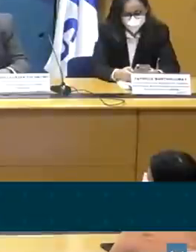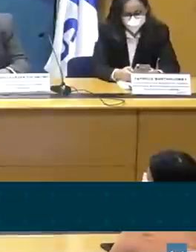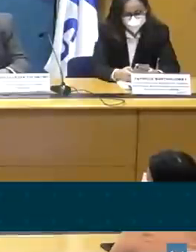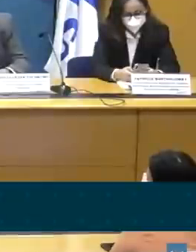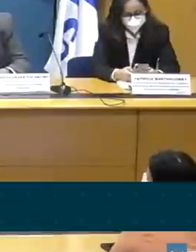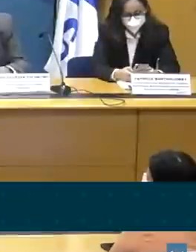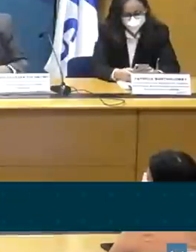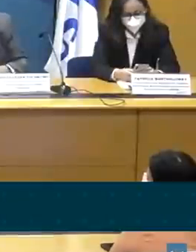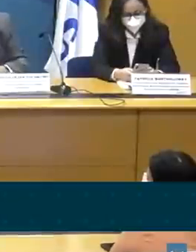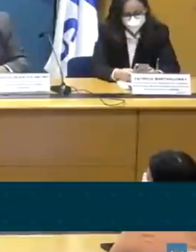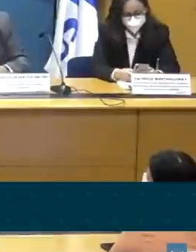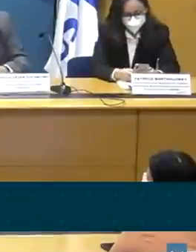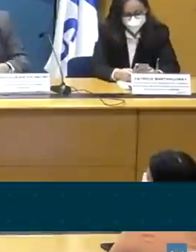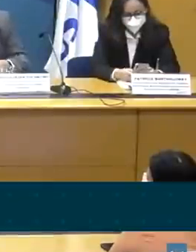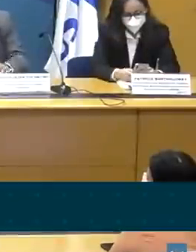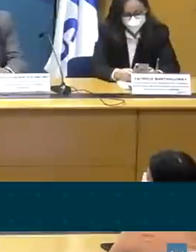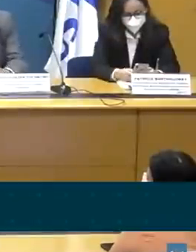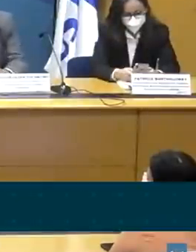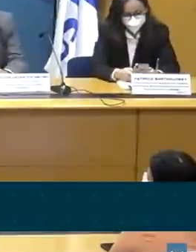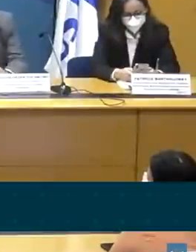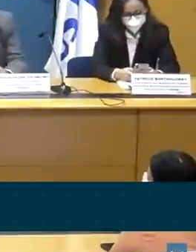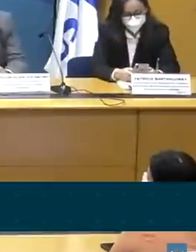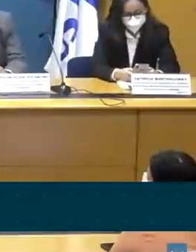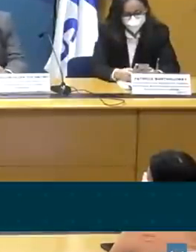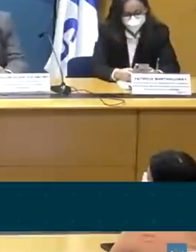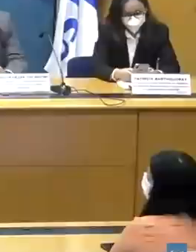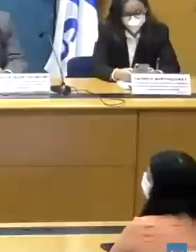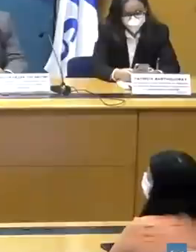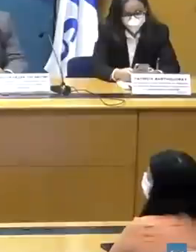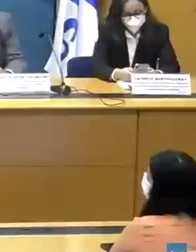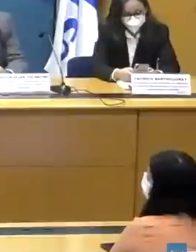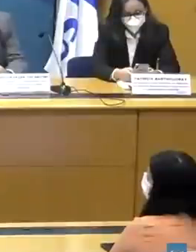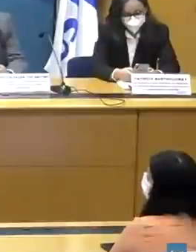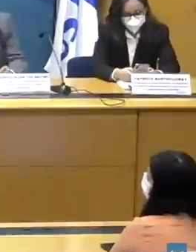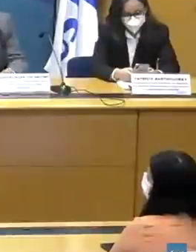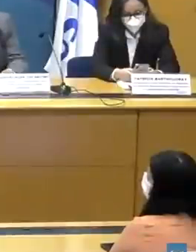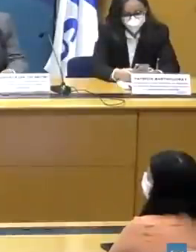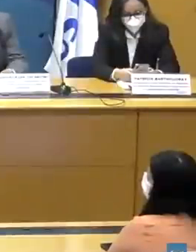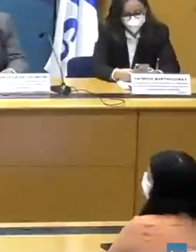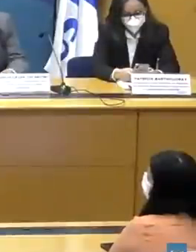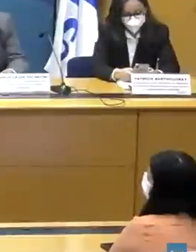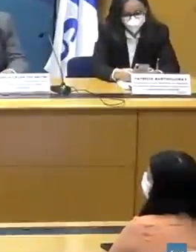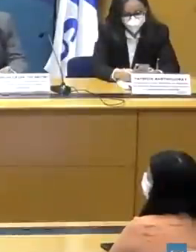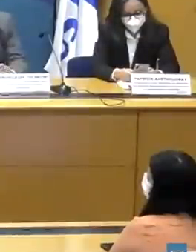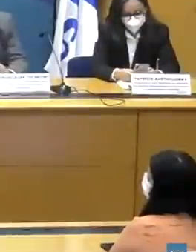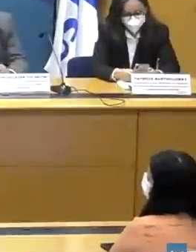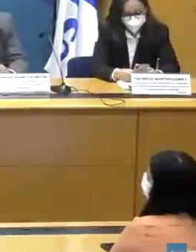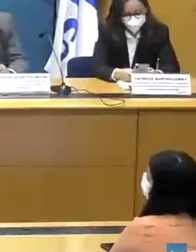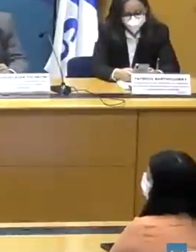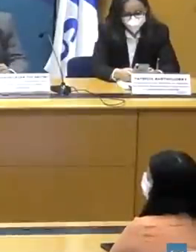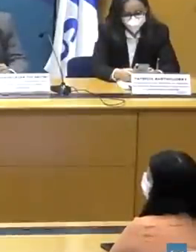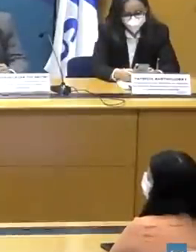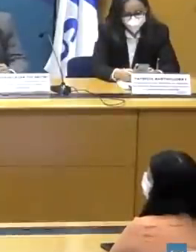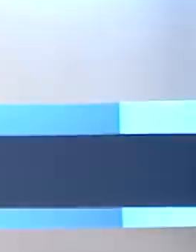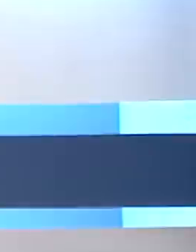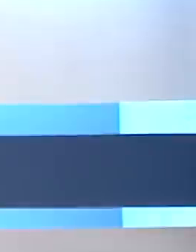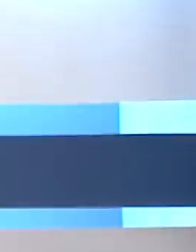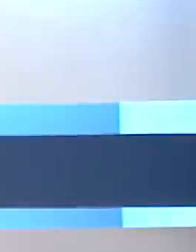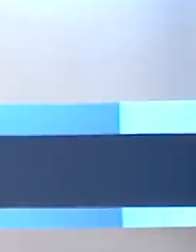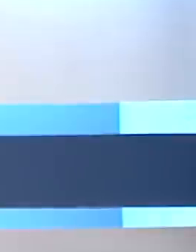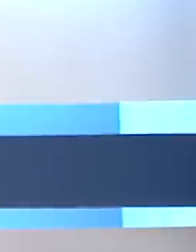até 2035, diminuir naquelas proporções ali a incidência da doença.